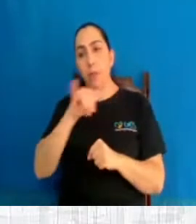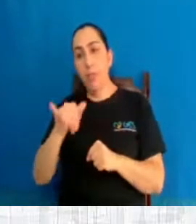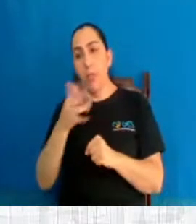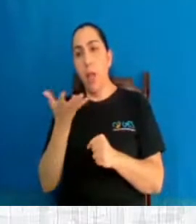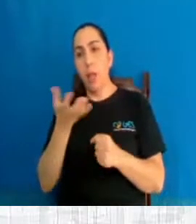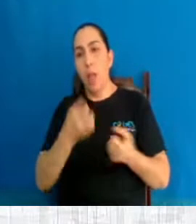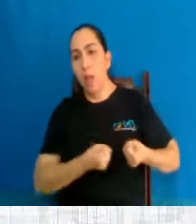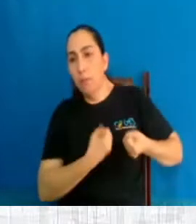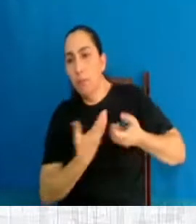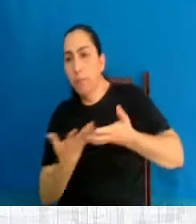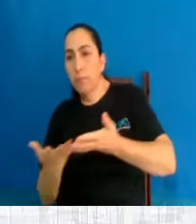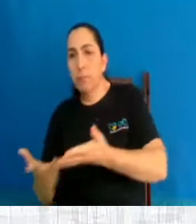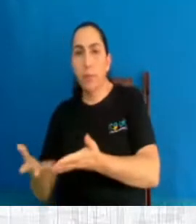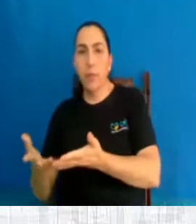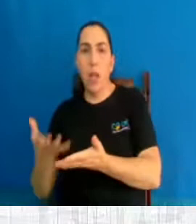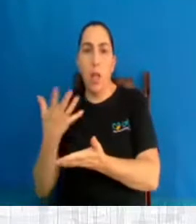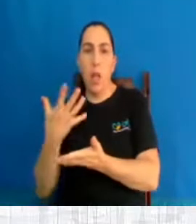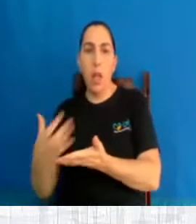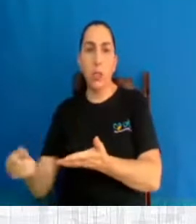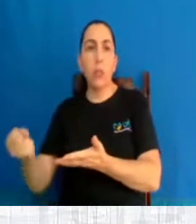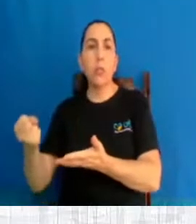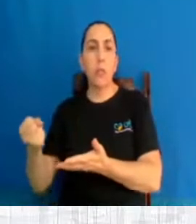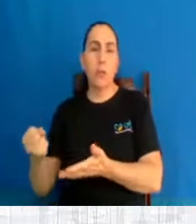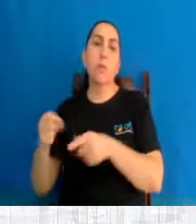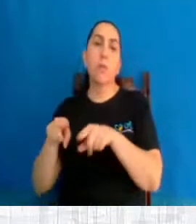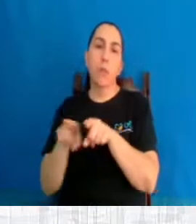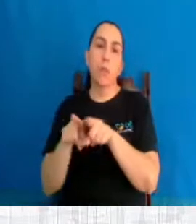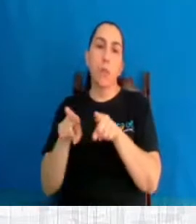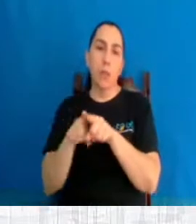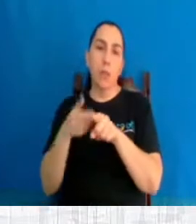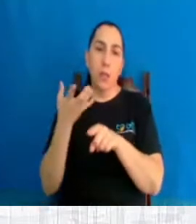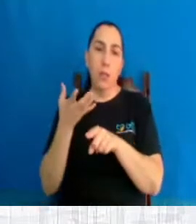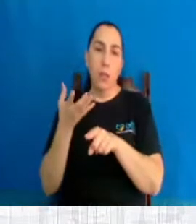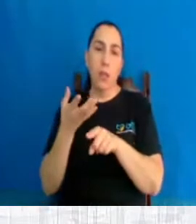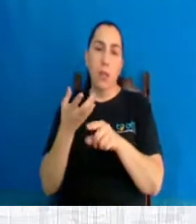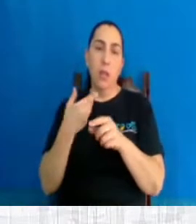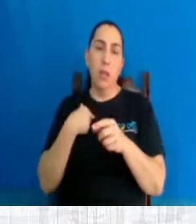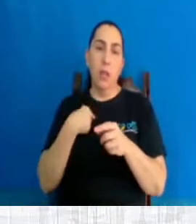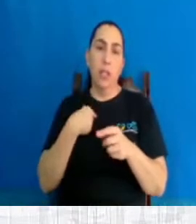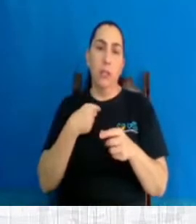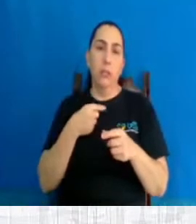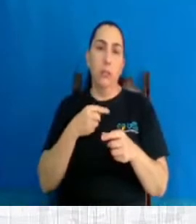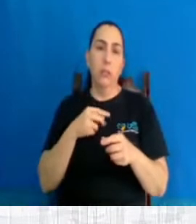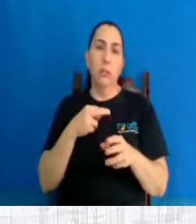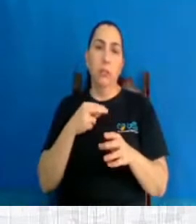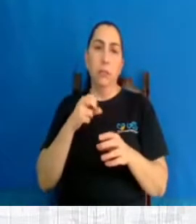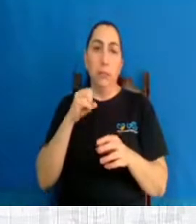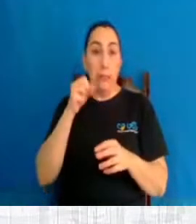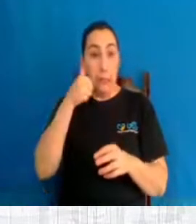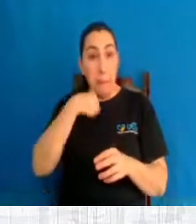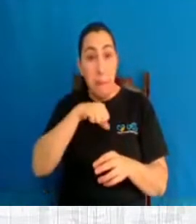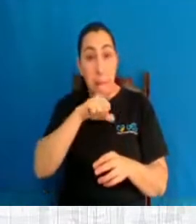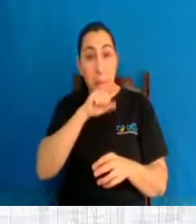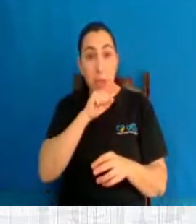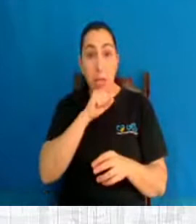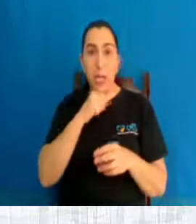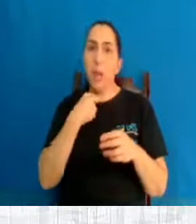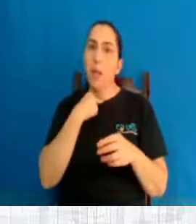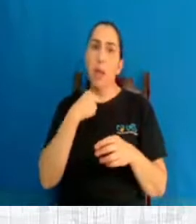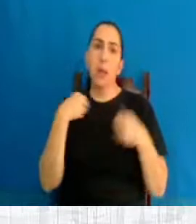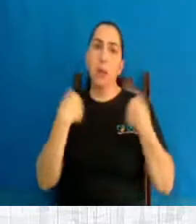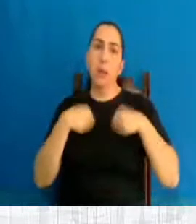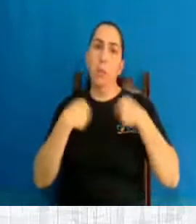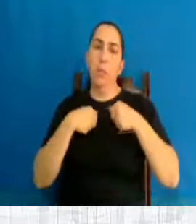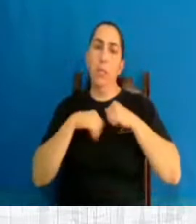para a última hora, não. A entrega é sigilosa, não consulta a família, a não ser que seja menor de idade. Se a mãe for menor de idade, precisa perguntar se algum